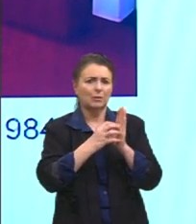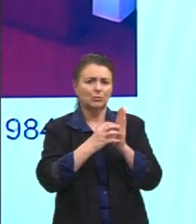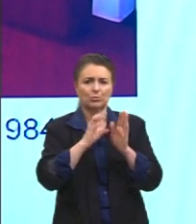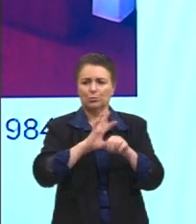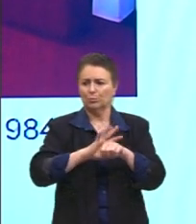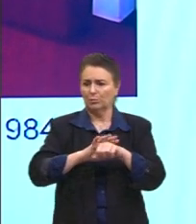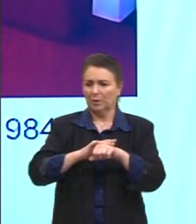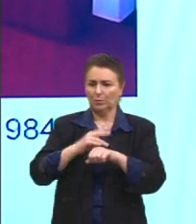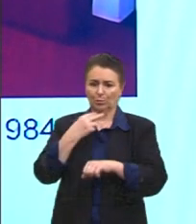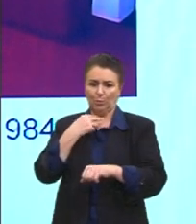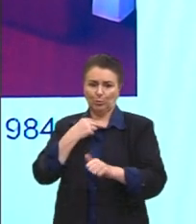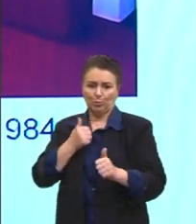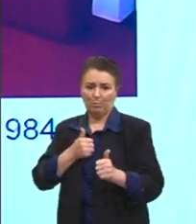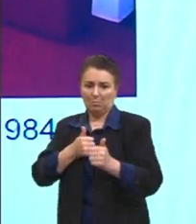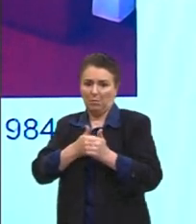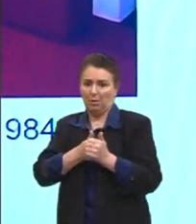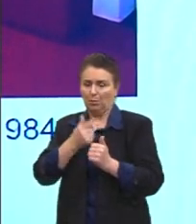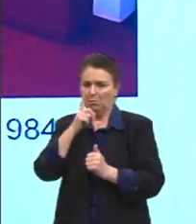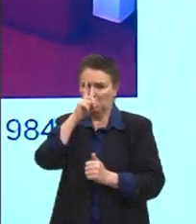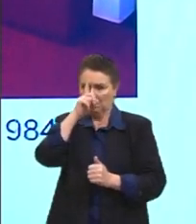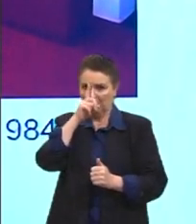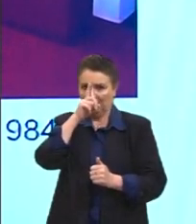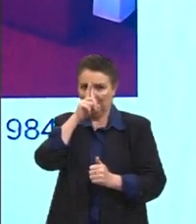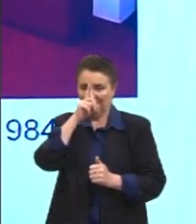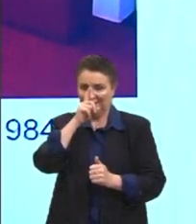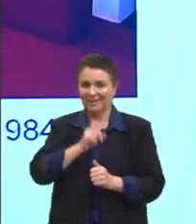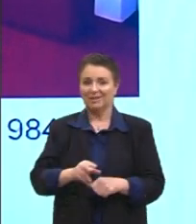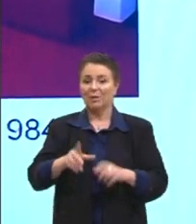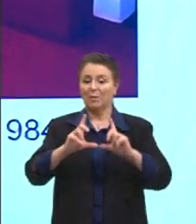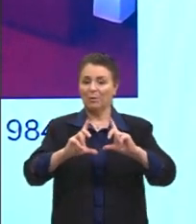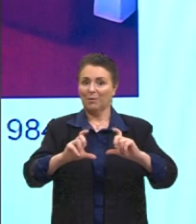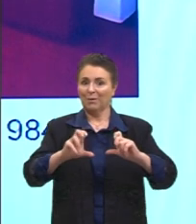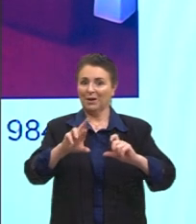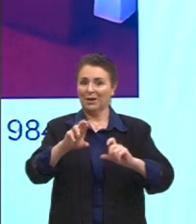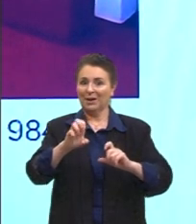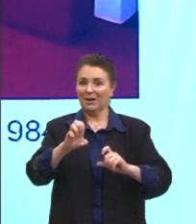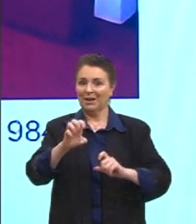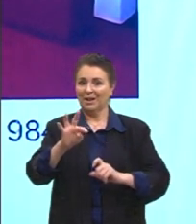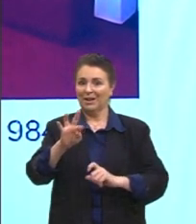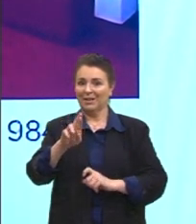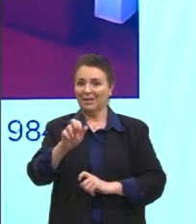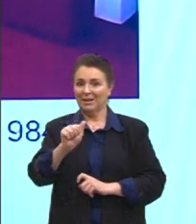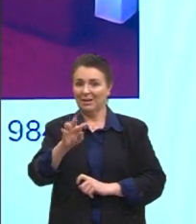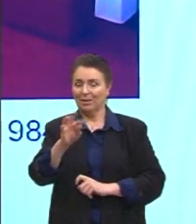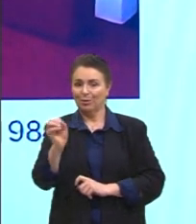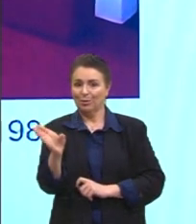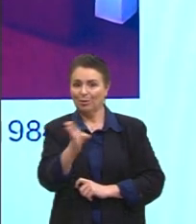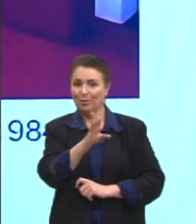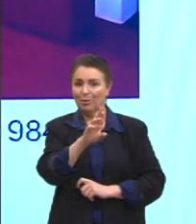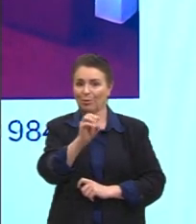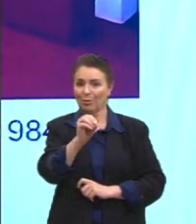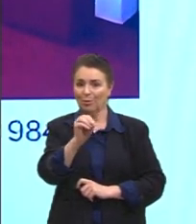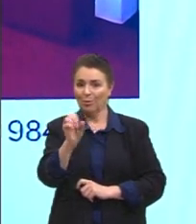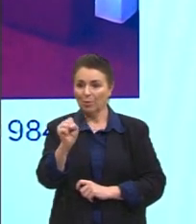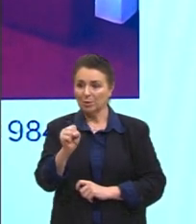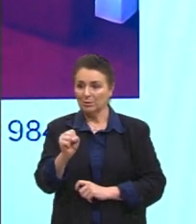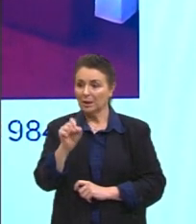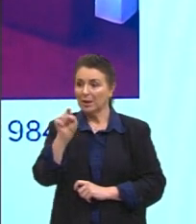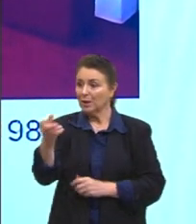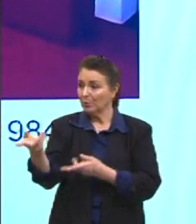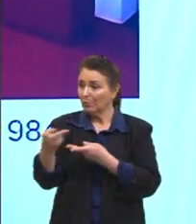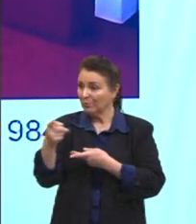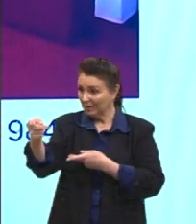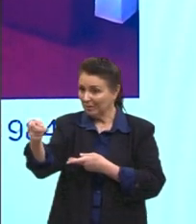intocável, então, ele chama de retrato de Ross e ele convida a tu a pegar essa bala, a consumir essa